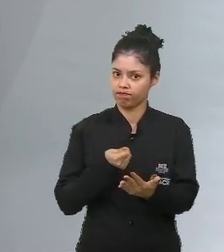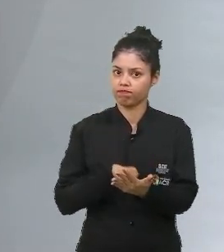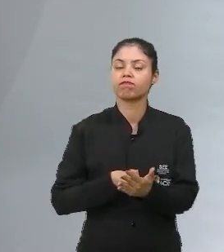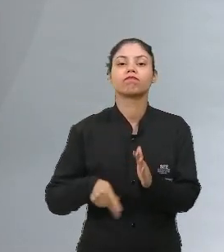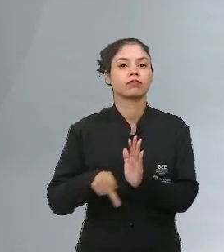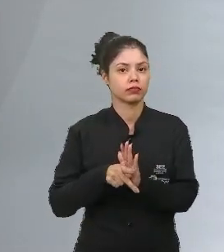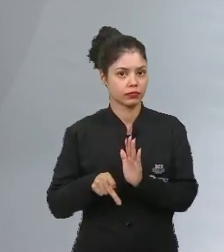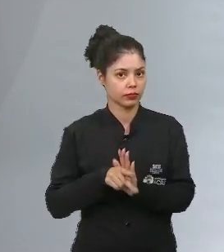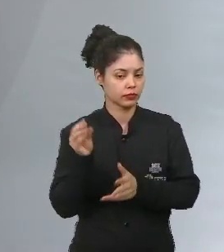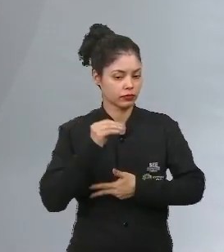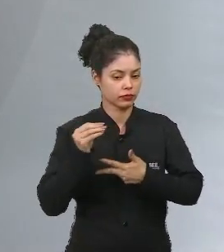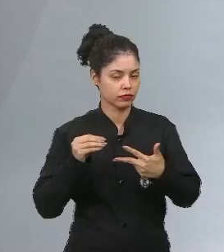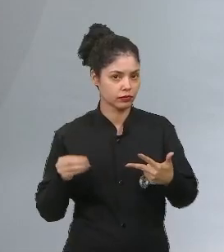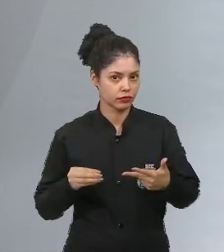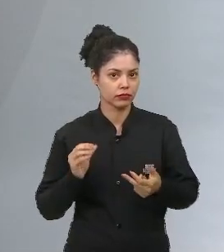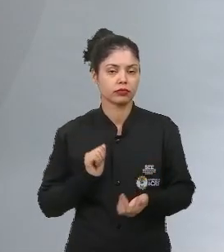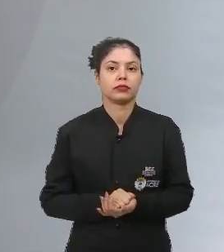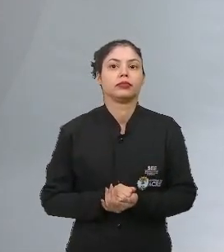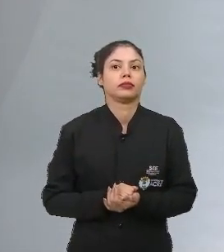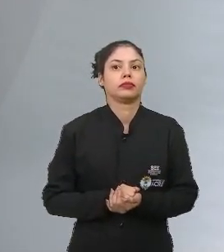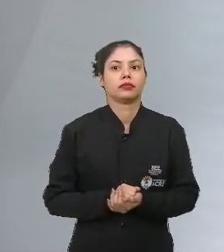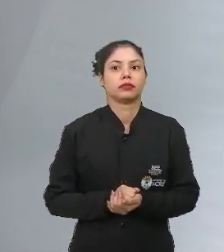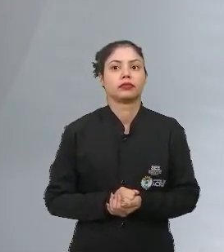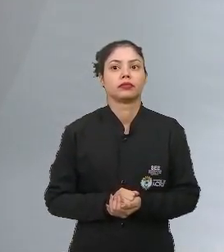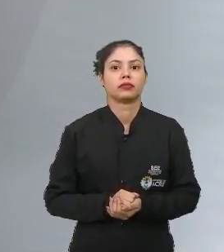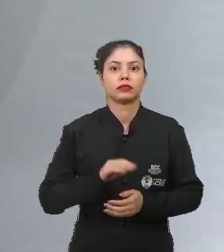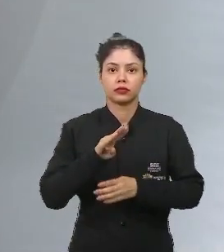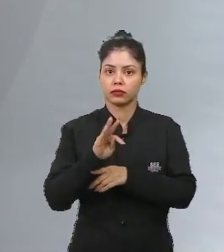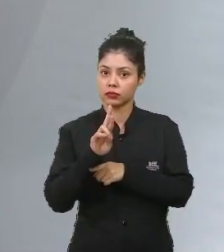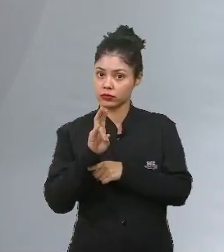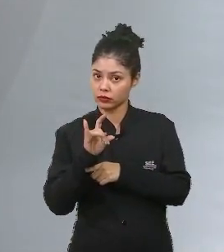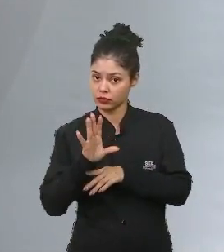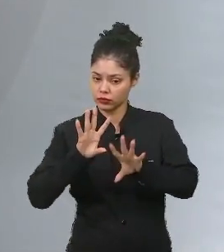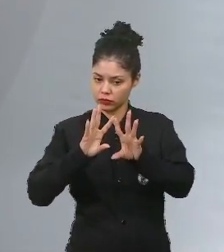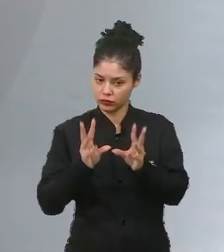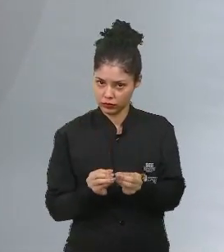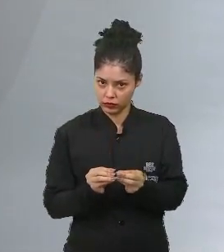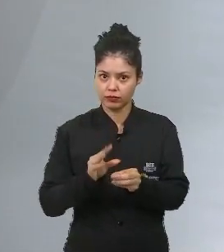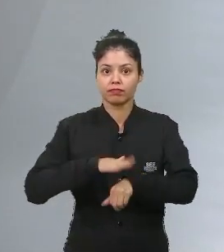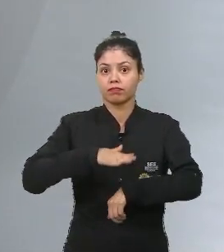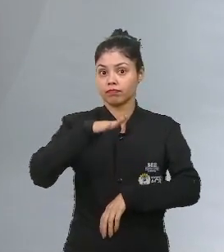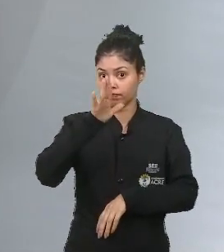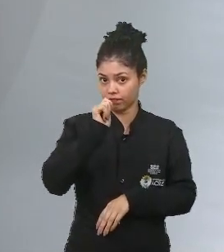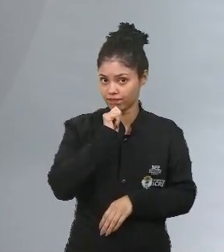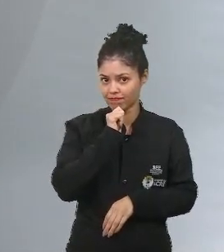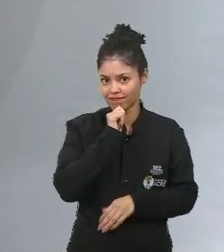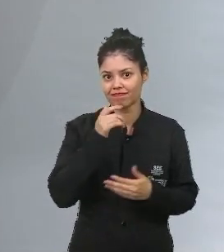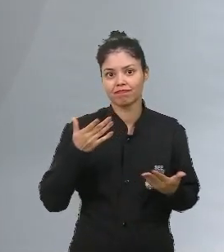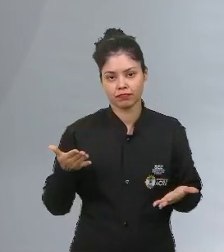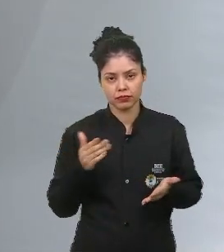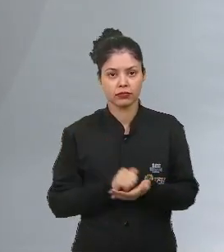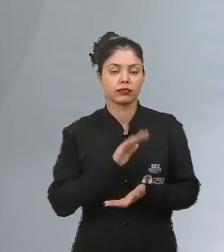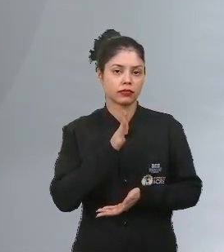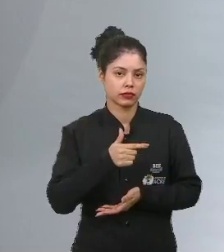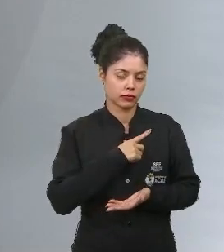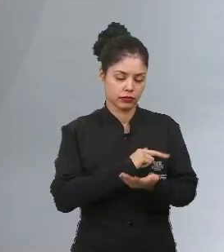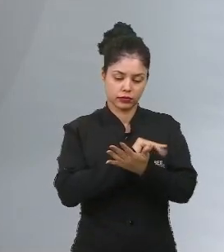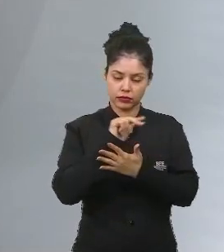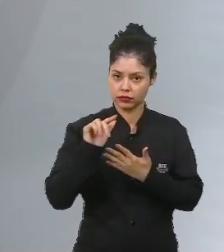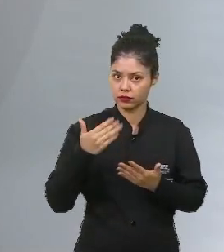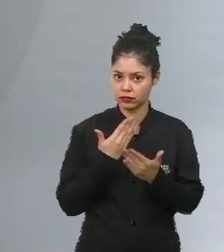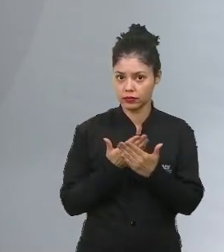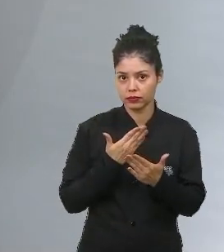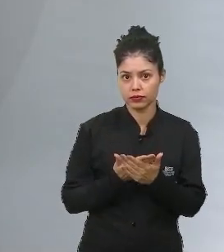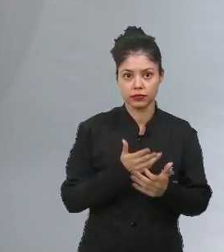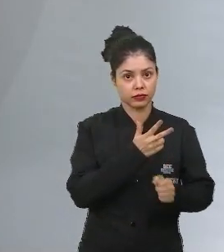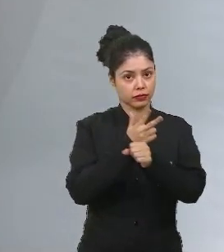no Enem. Botânica, um pouco menos ecologia, bem mais. Então vocês já tiveram várias aulas